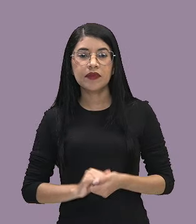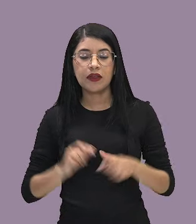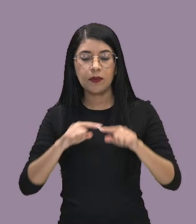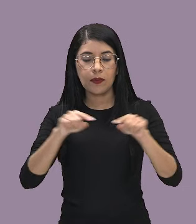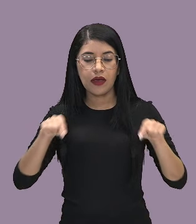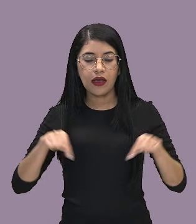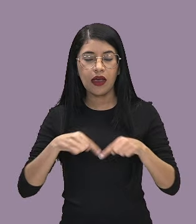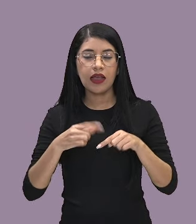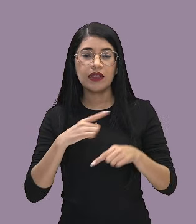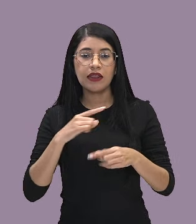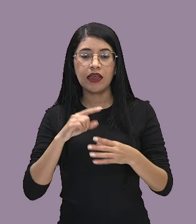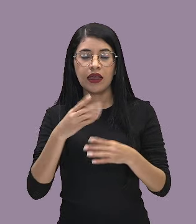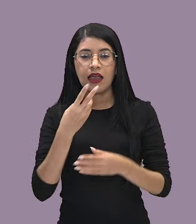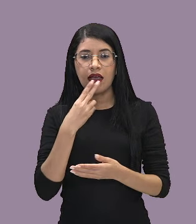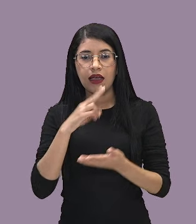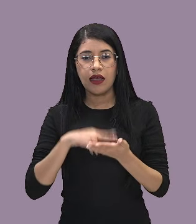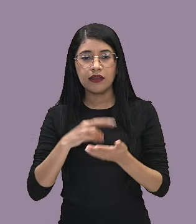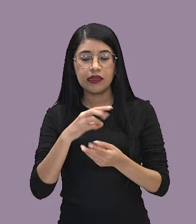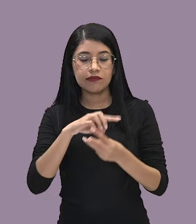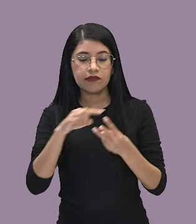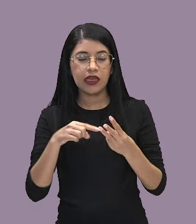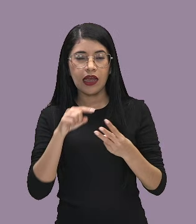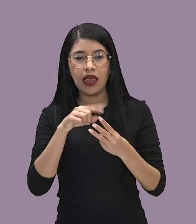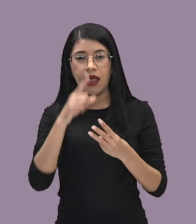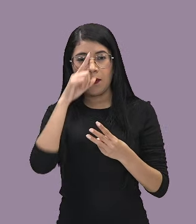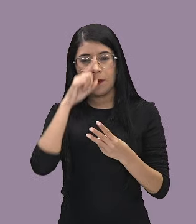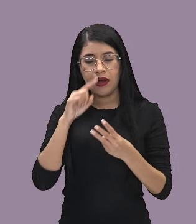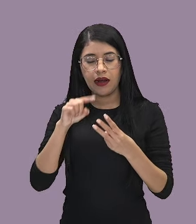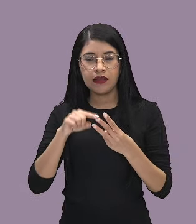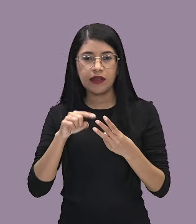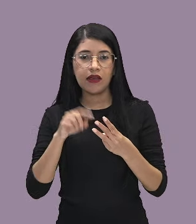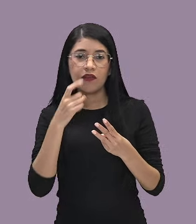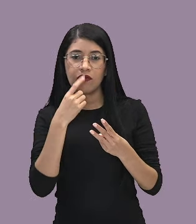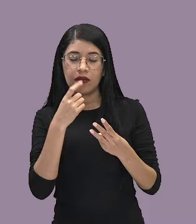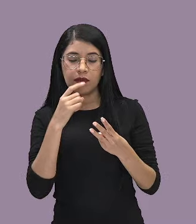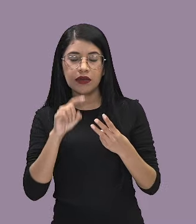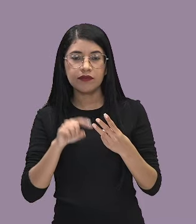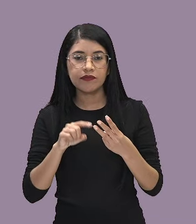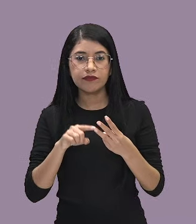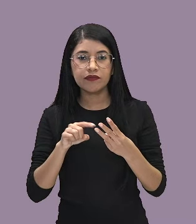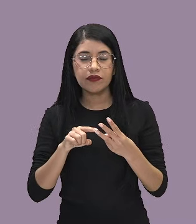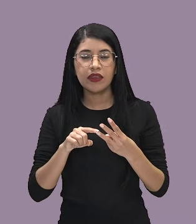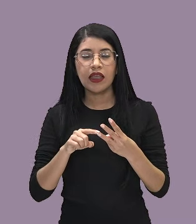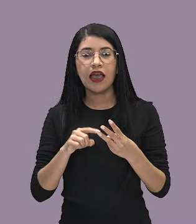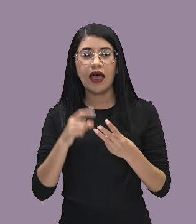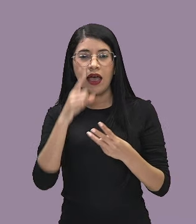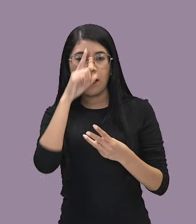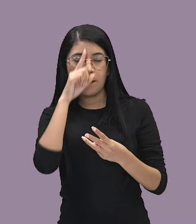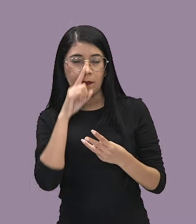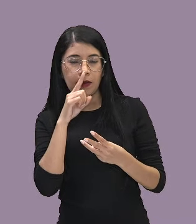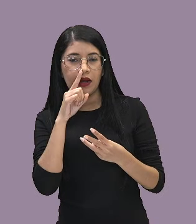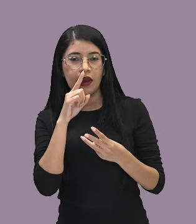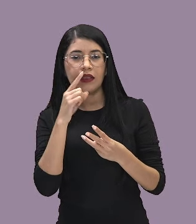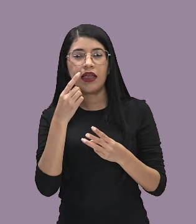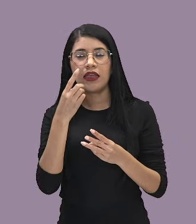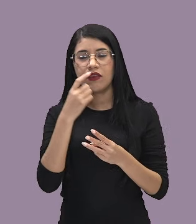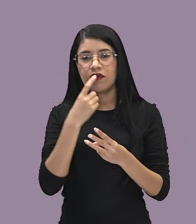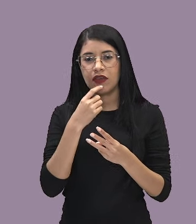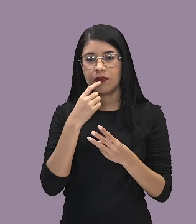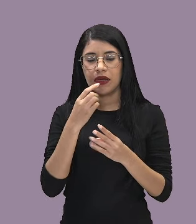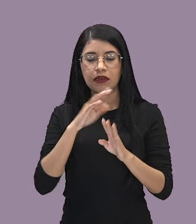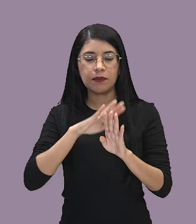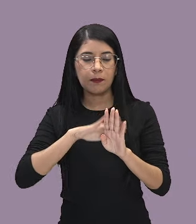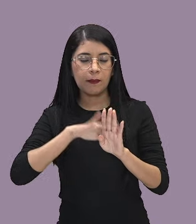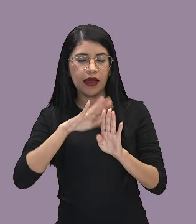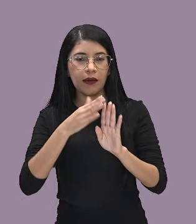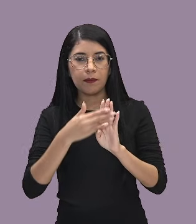urna temos três cartas. Uma carta é toda amarela, a outra é toda vermelha, e a terceira é amarela na frente e vermelha no verso.